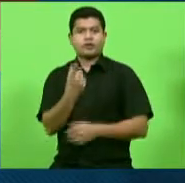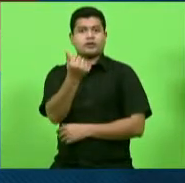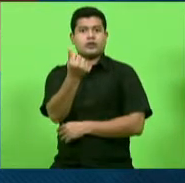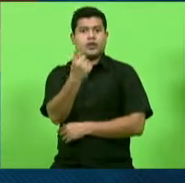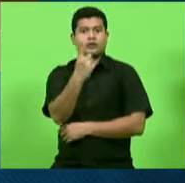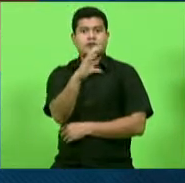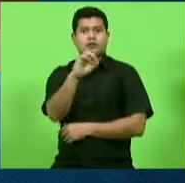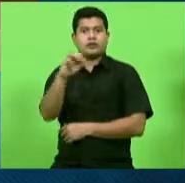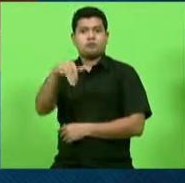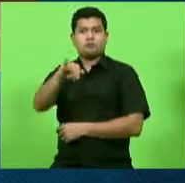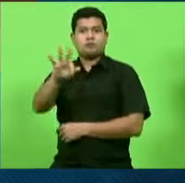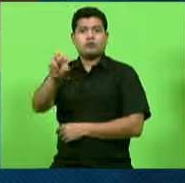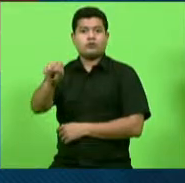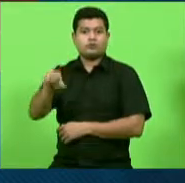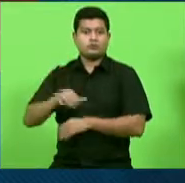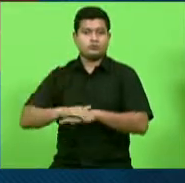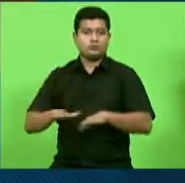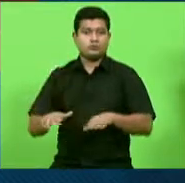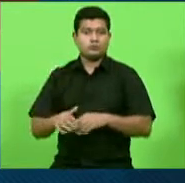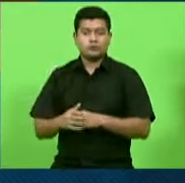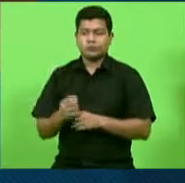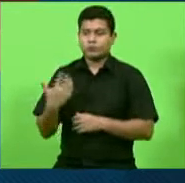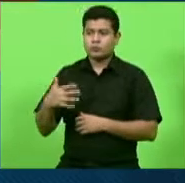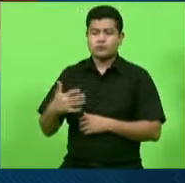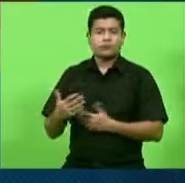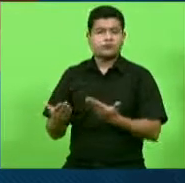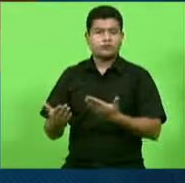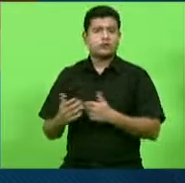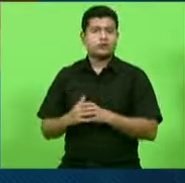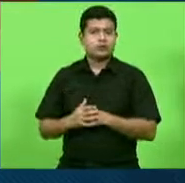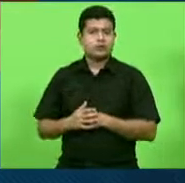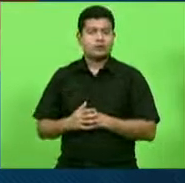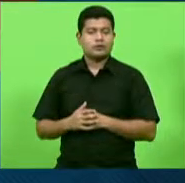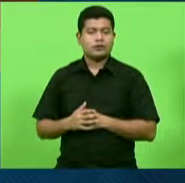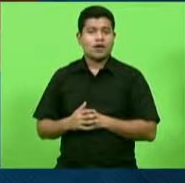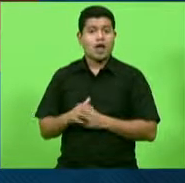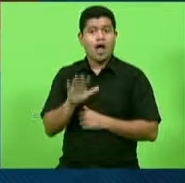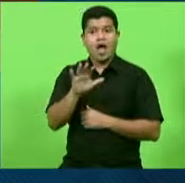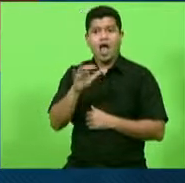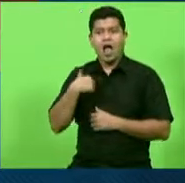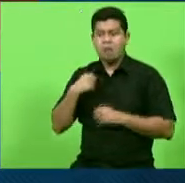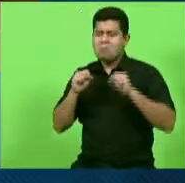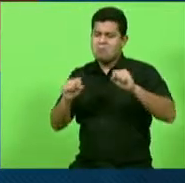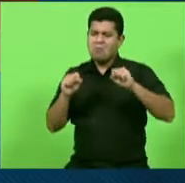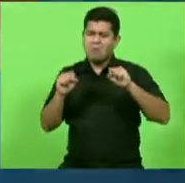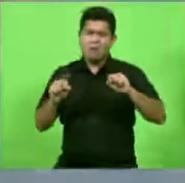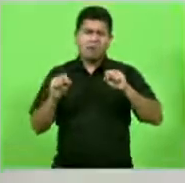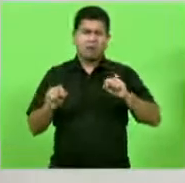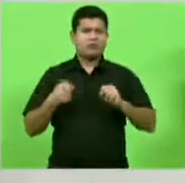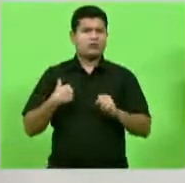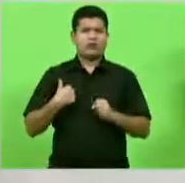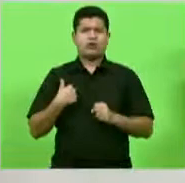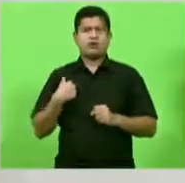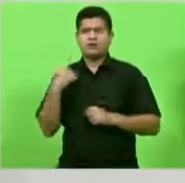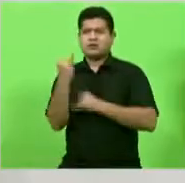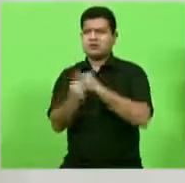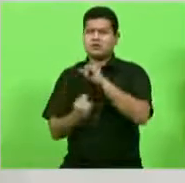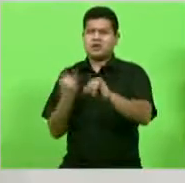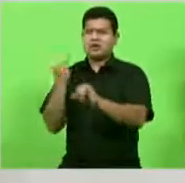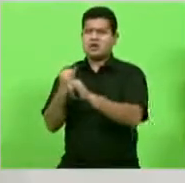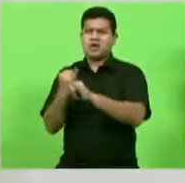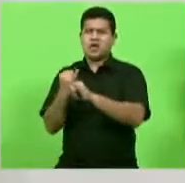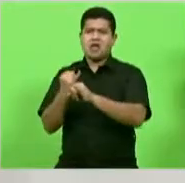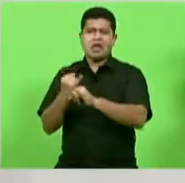reais. 100 milhões de reais. Deixa... Ah, mas a gente pode fazer isso aí de forma virtual. Pelo amor de Deus.